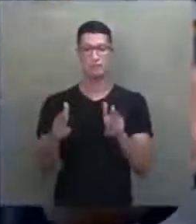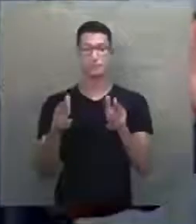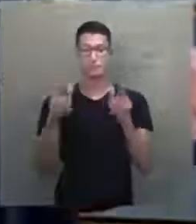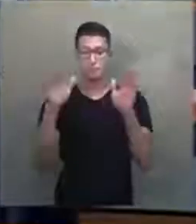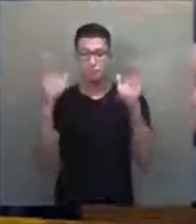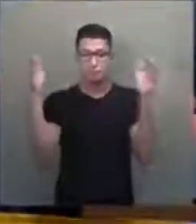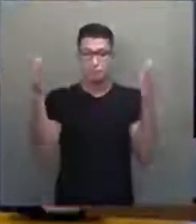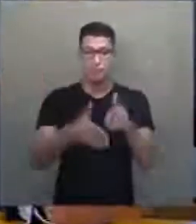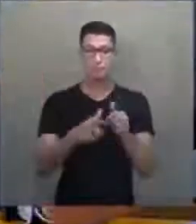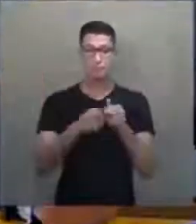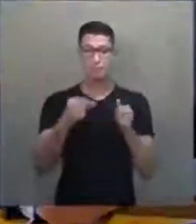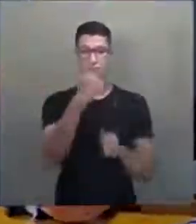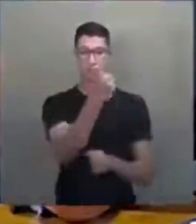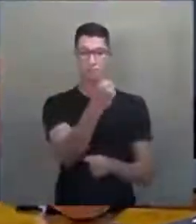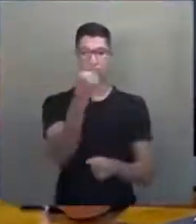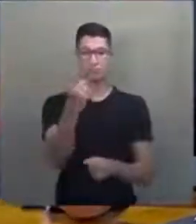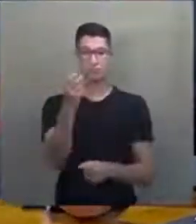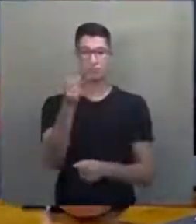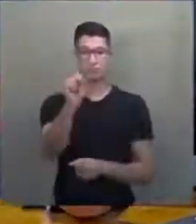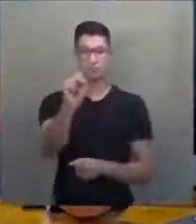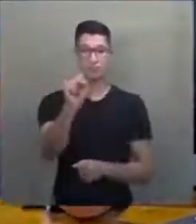especifica o artigo 118.